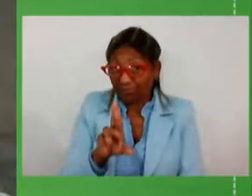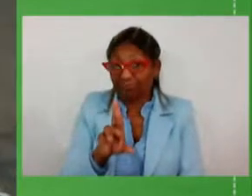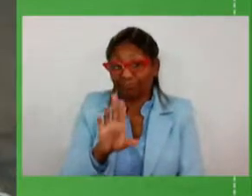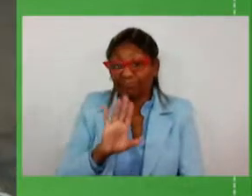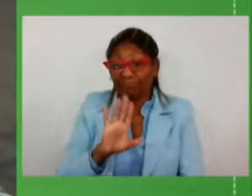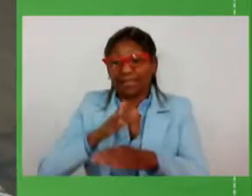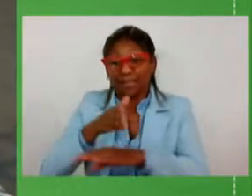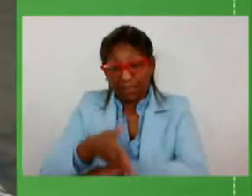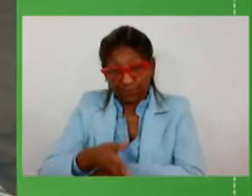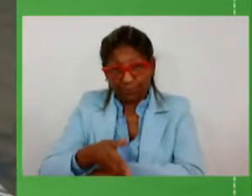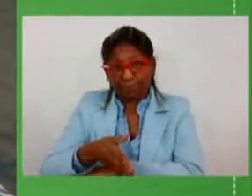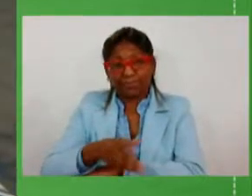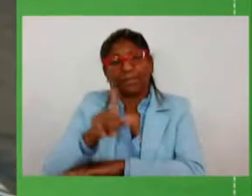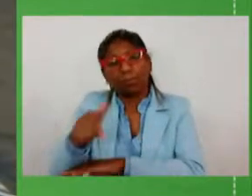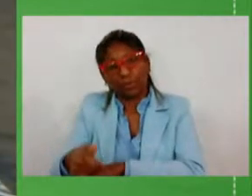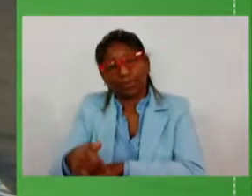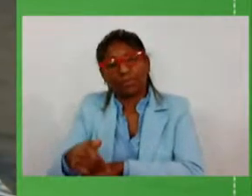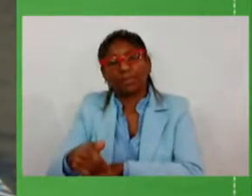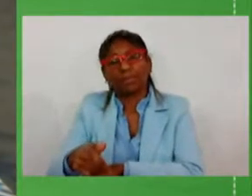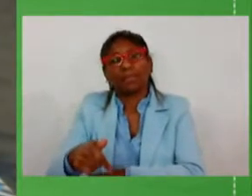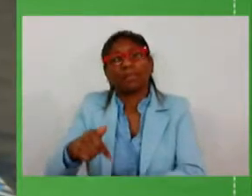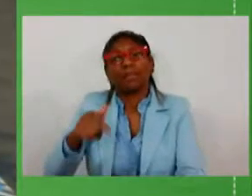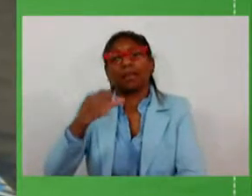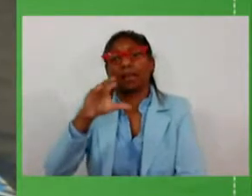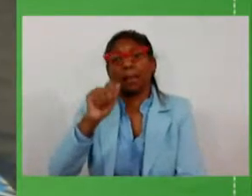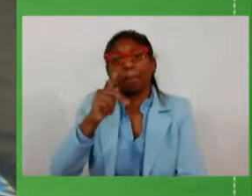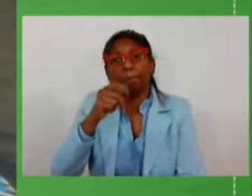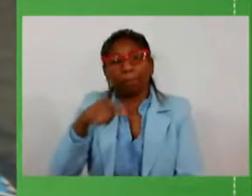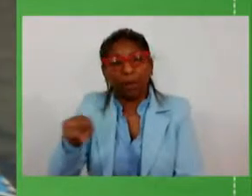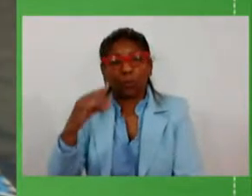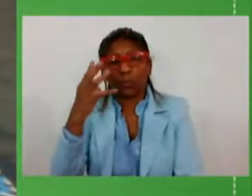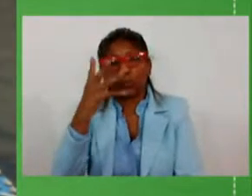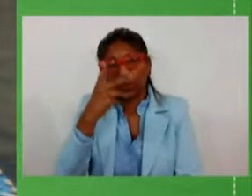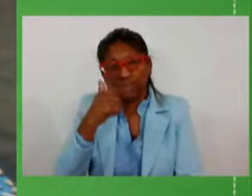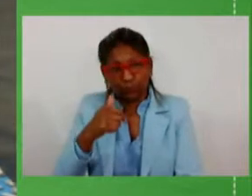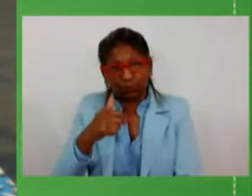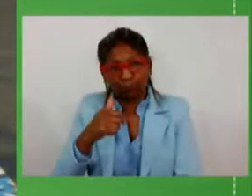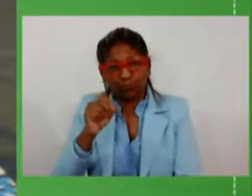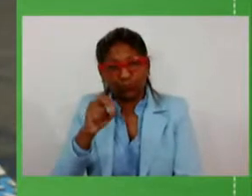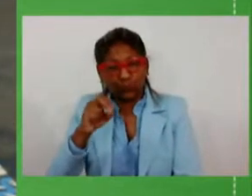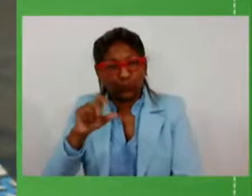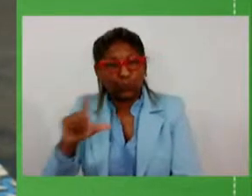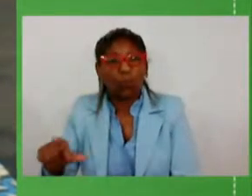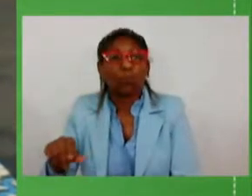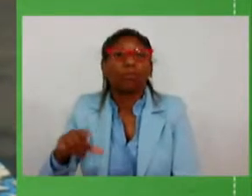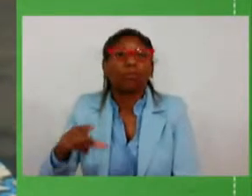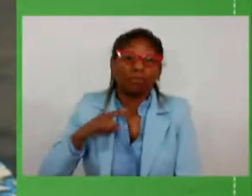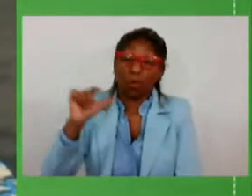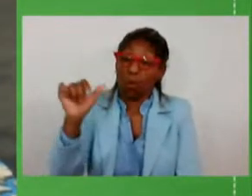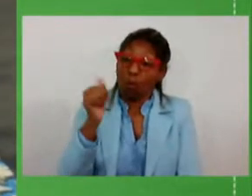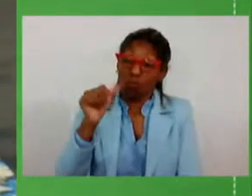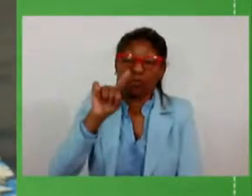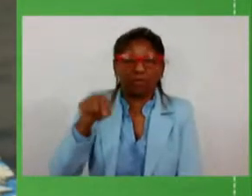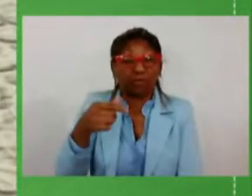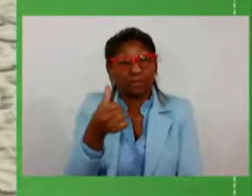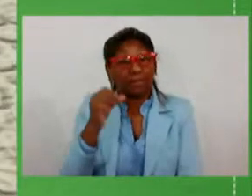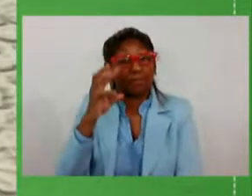em seguida Capão Bonito do Sul com 11 milhões e meio de reais para o acesso pela 461